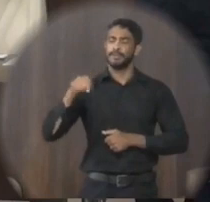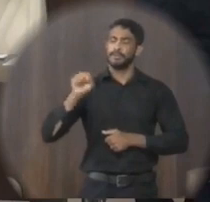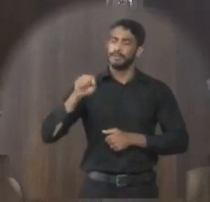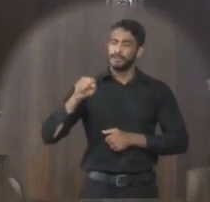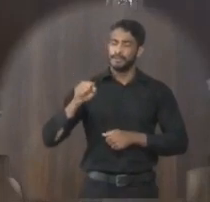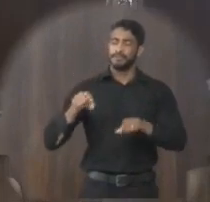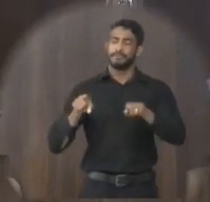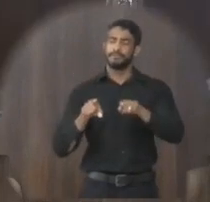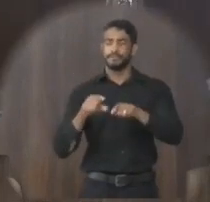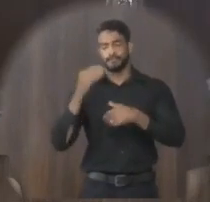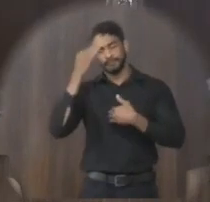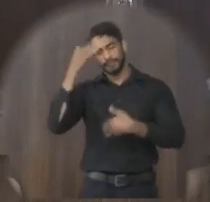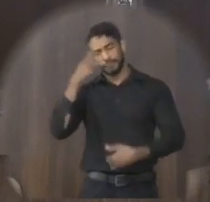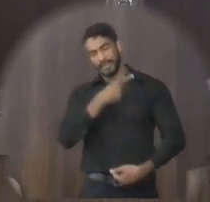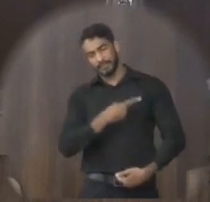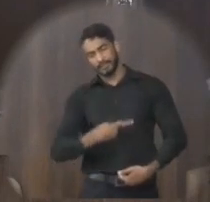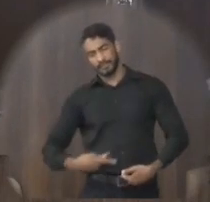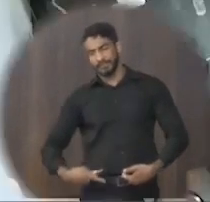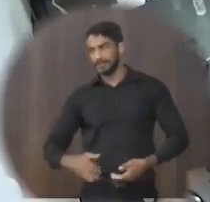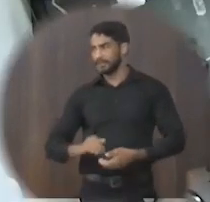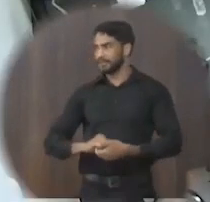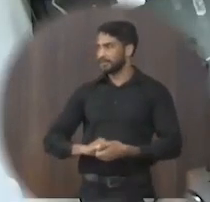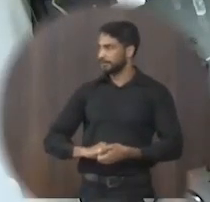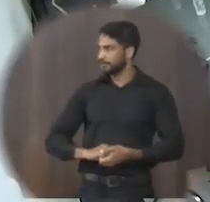e muito obrigado, presidente, pela oportunidade.